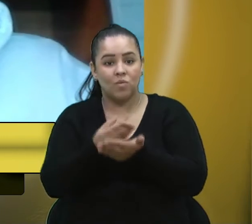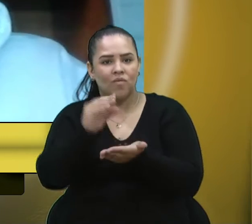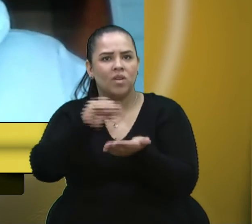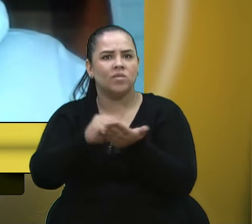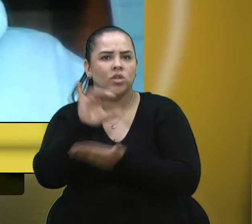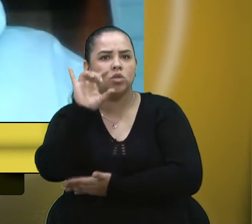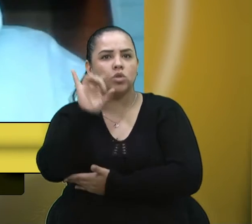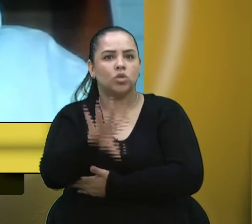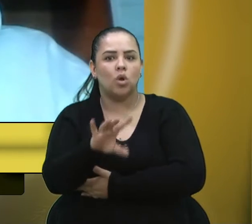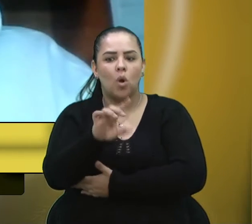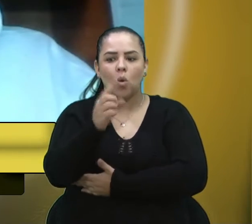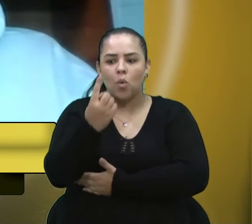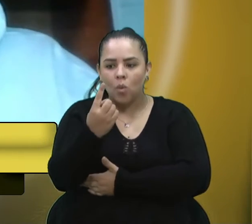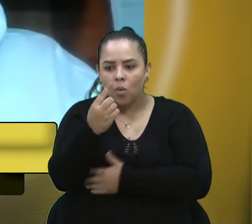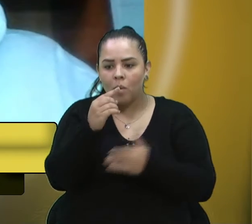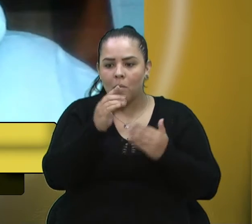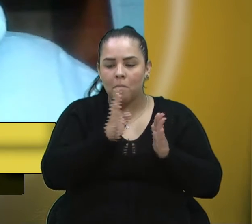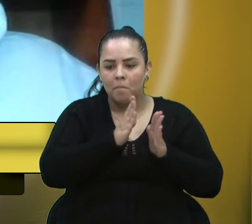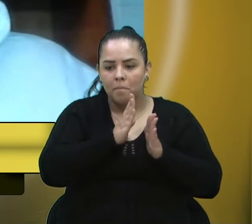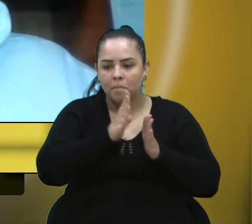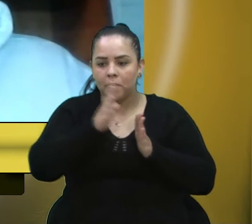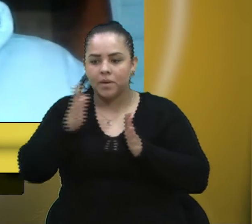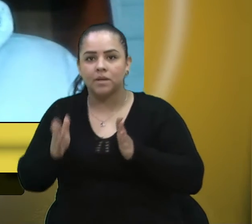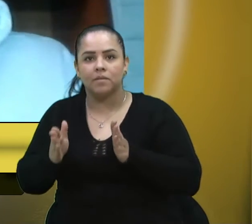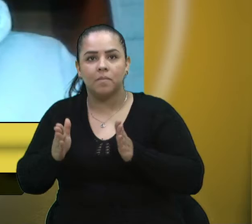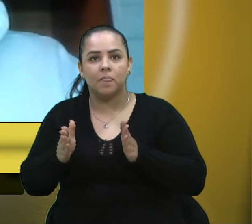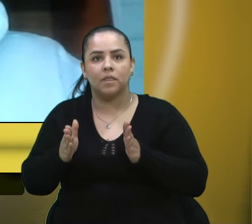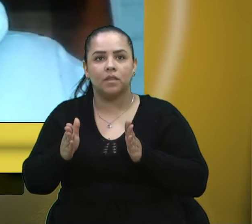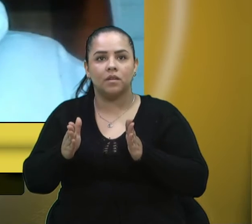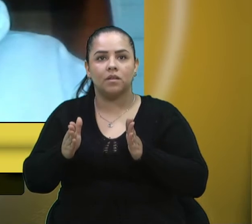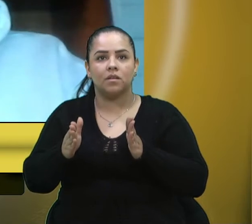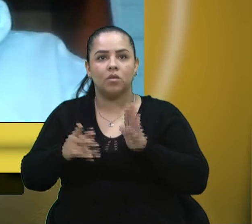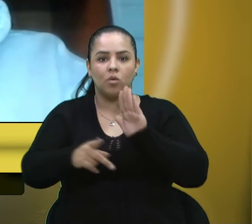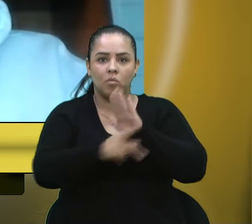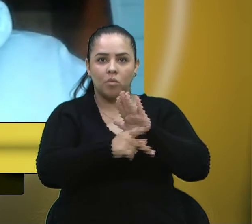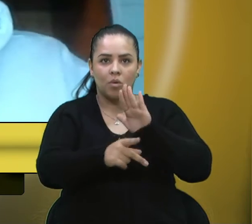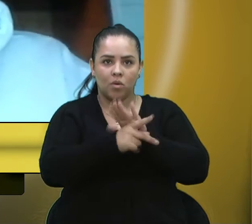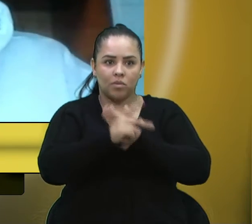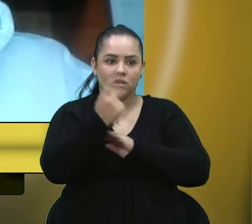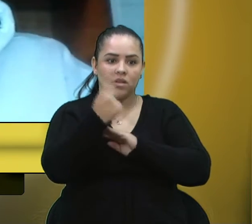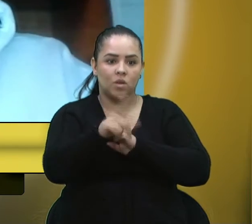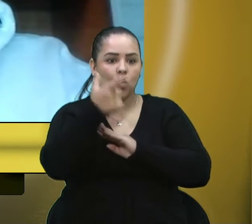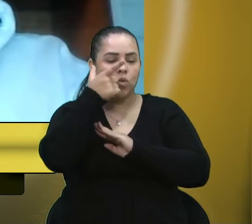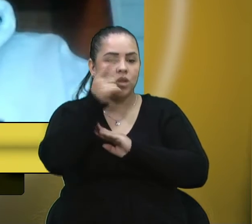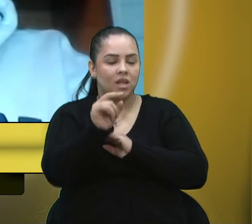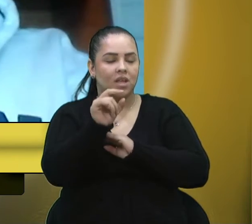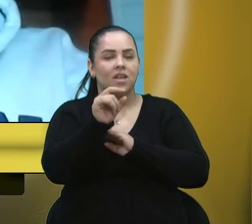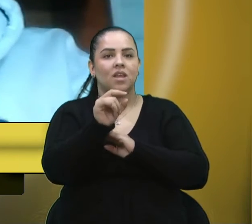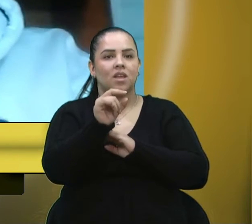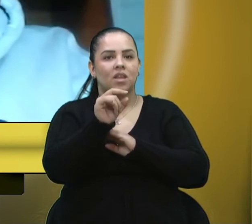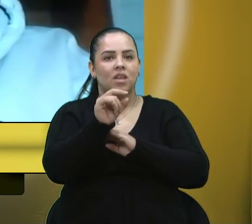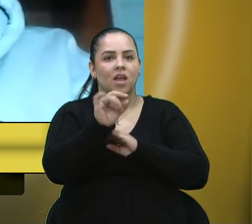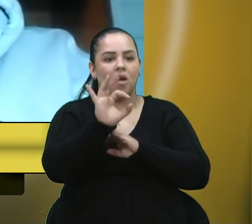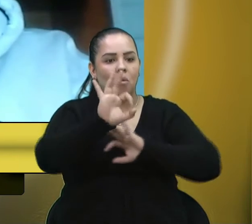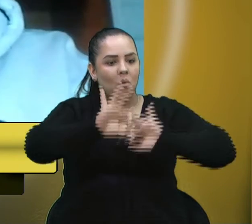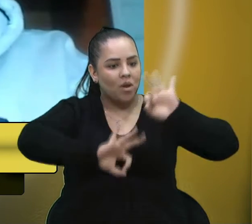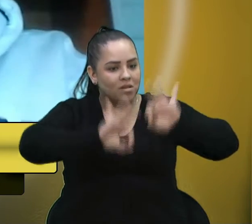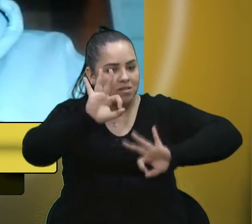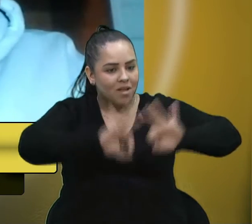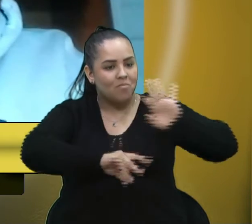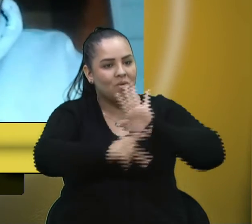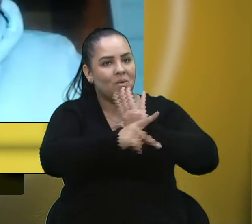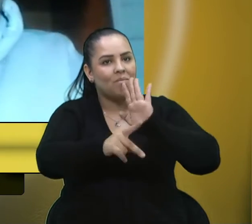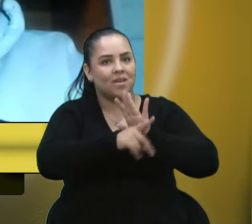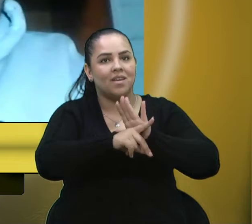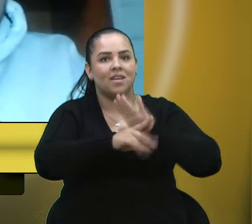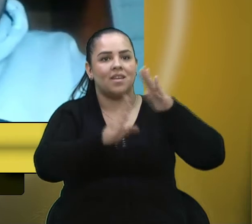etapa, um passo aí, para que os proprietários façam a restauração daquela igreja específica, que